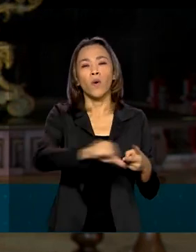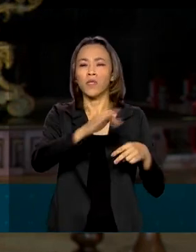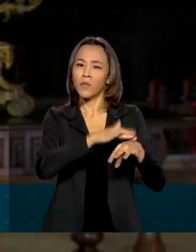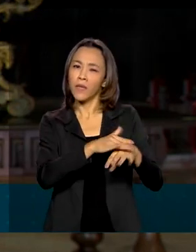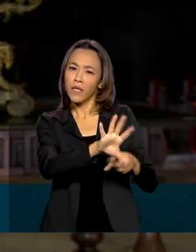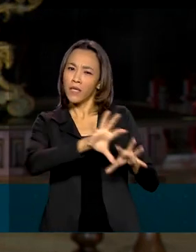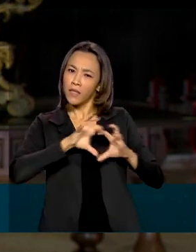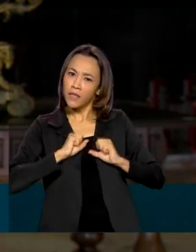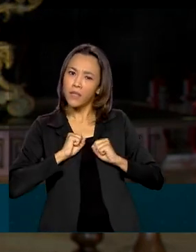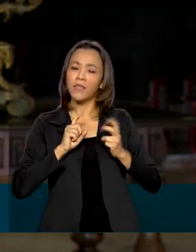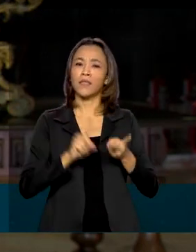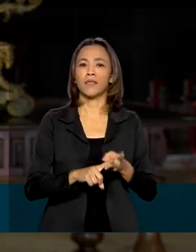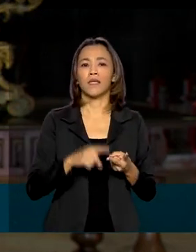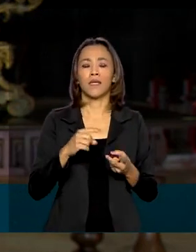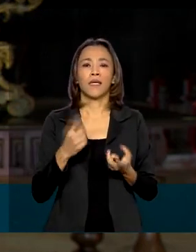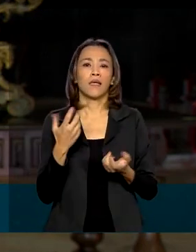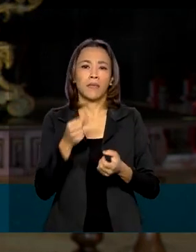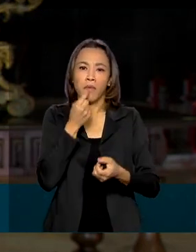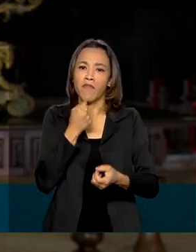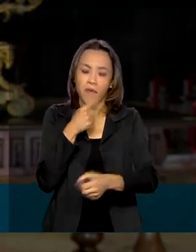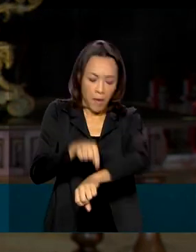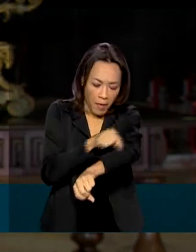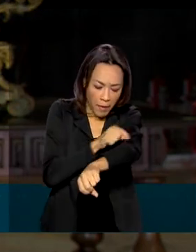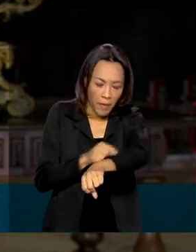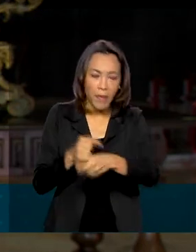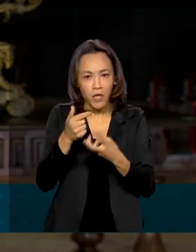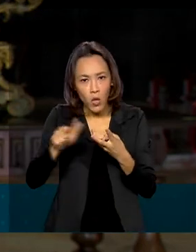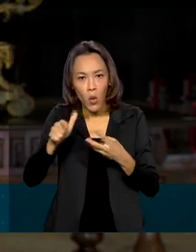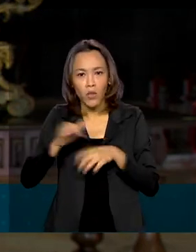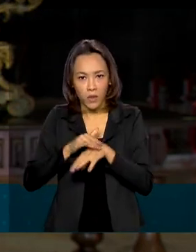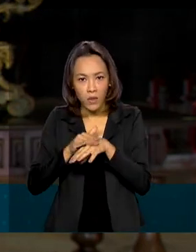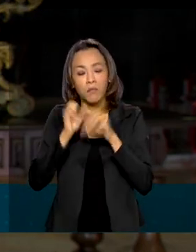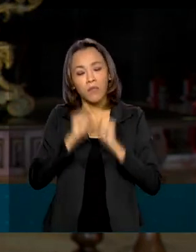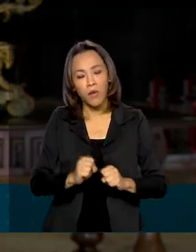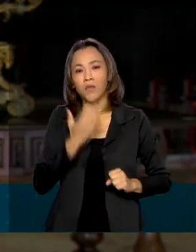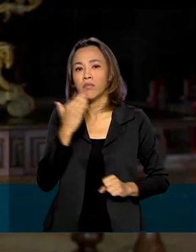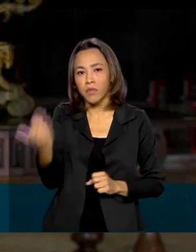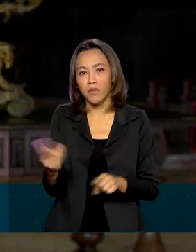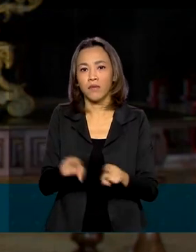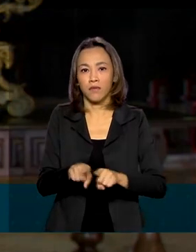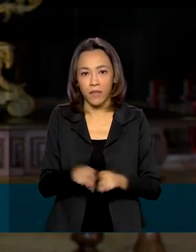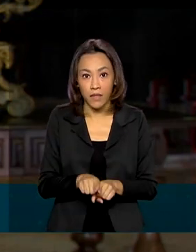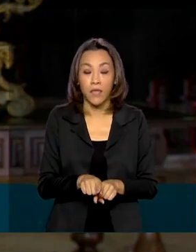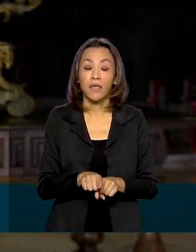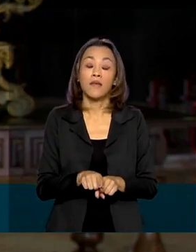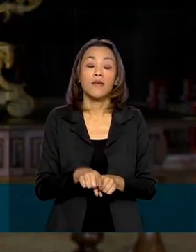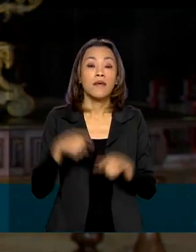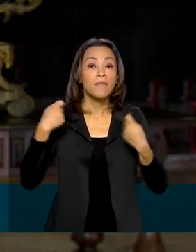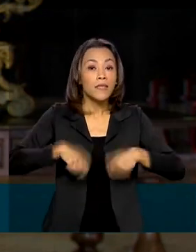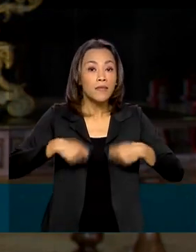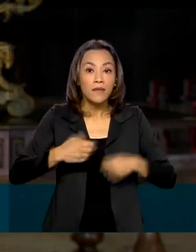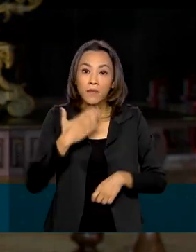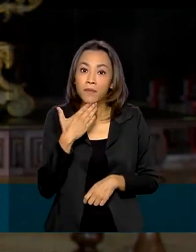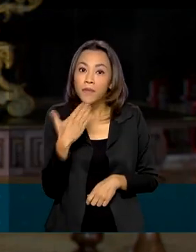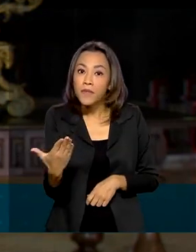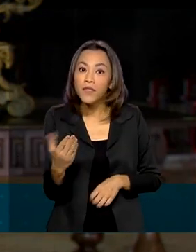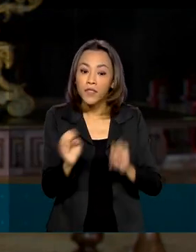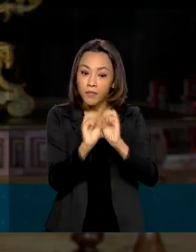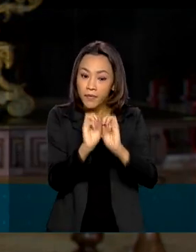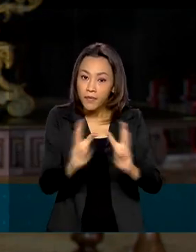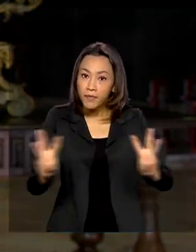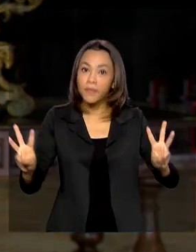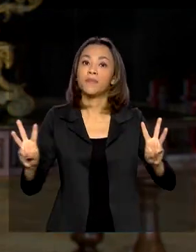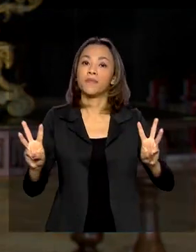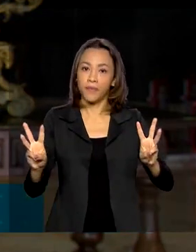coqueluche e influenza sarampo, podem fazer essa solicitação. O pedido deve ser feito pela página do